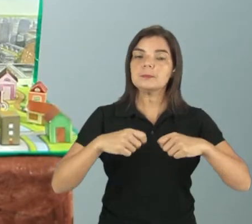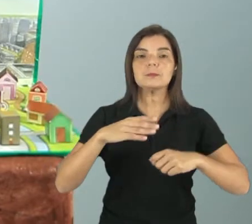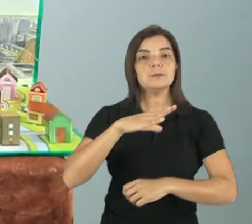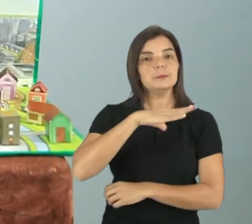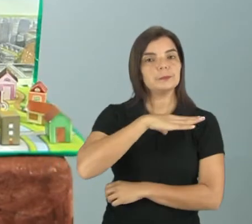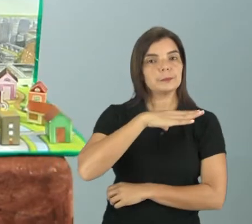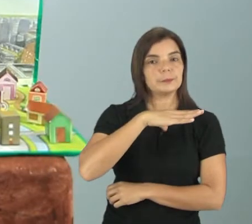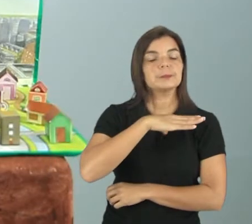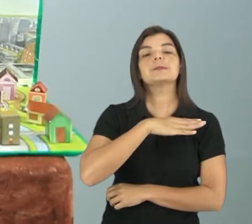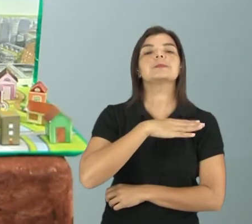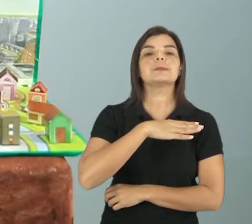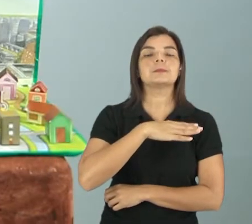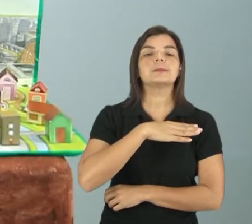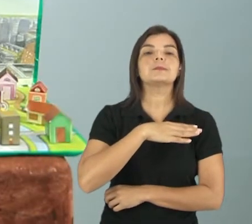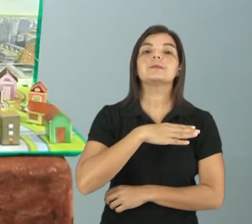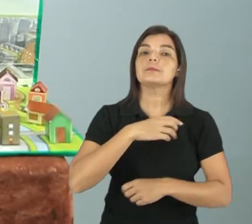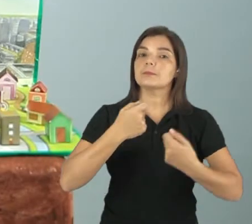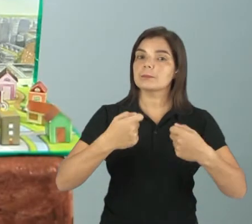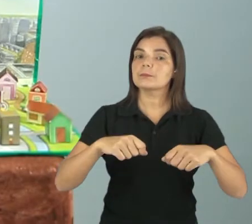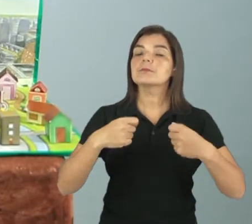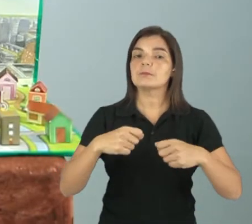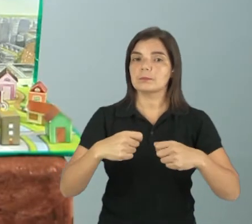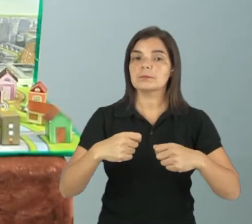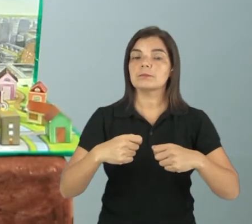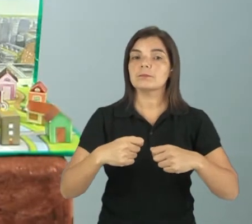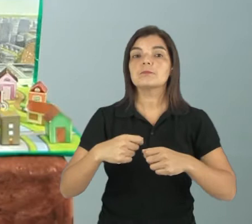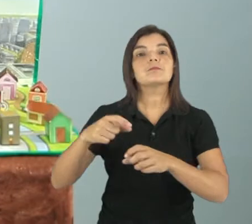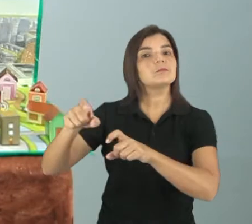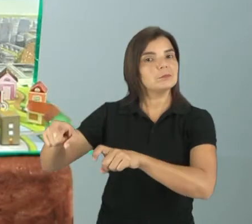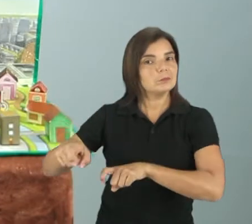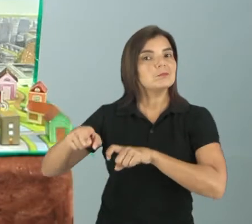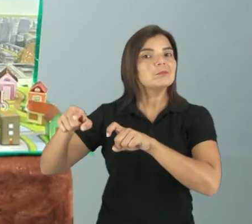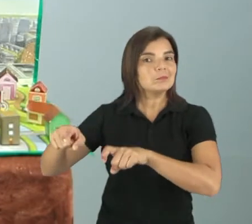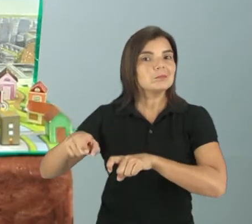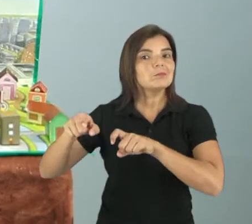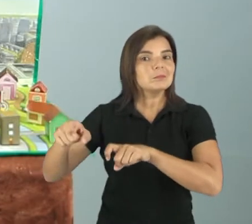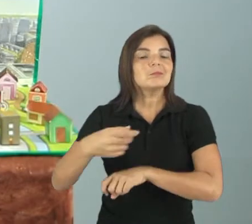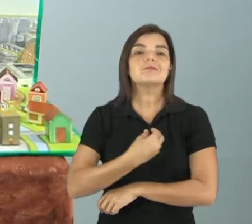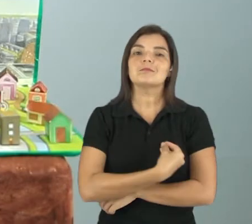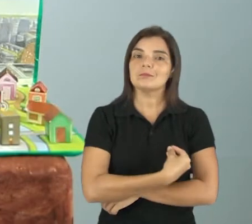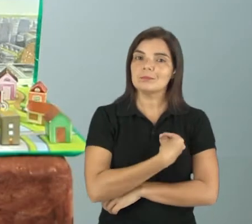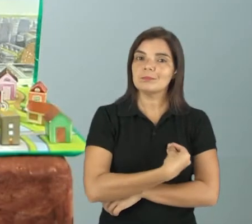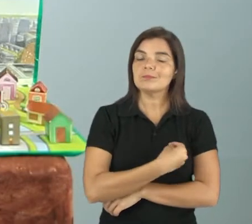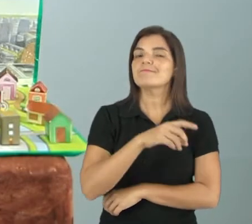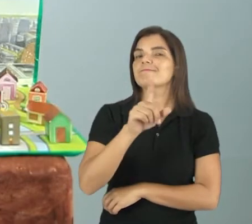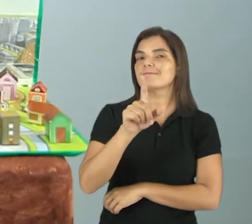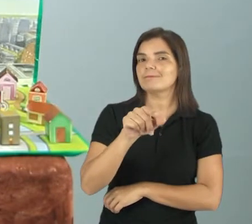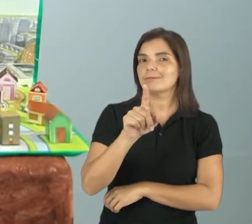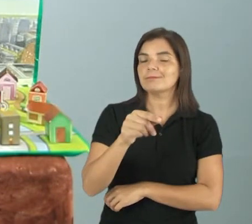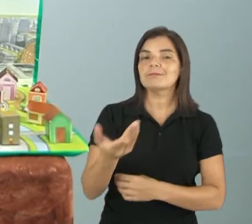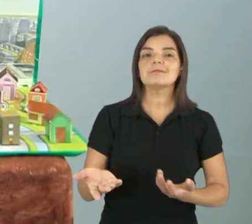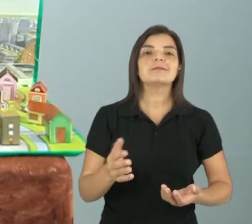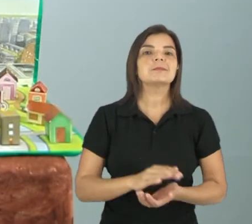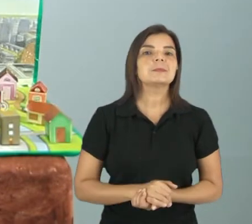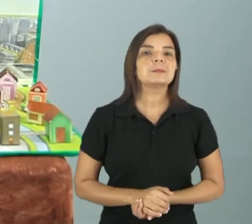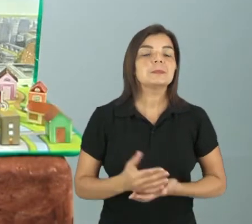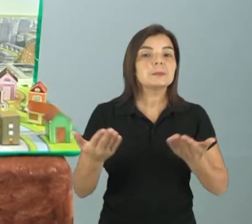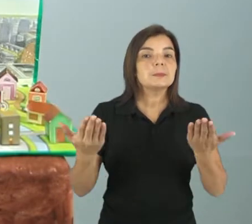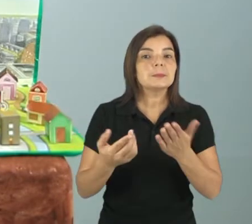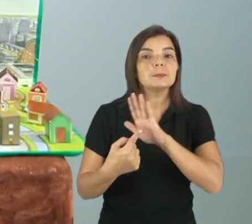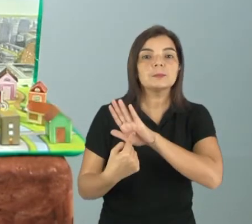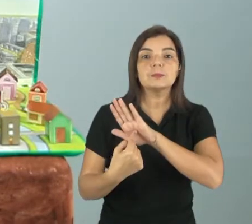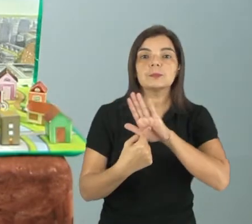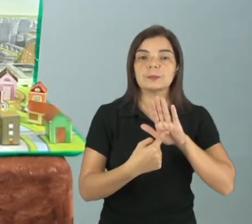moramos na zona urbana, na cidade, precisamos muito do campo para sobreviver? Isso mesmo. E agora, a